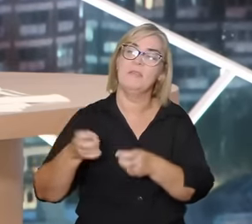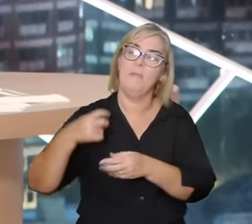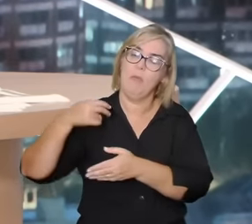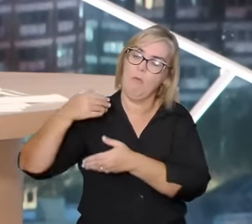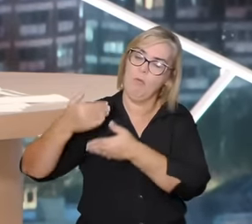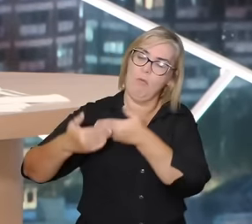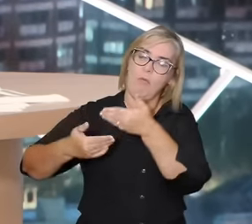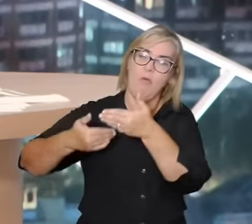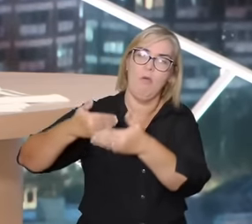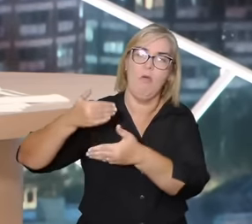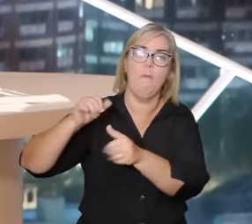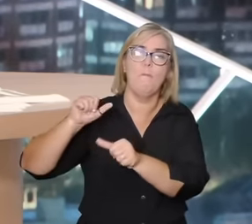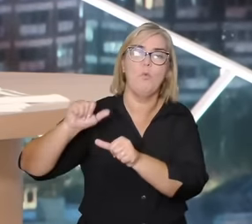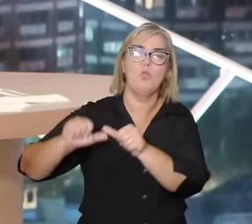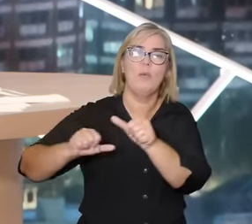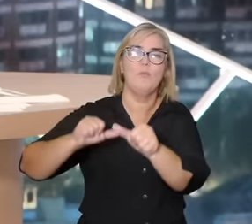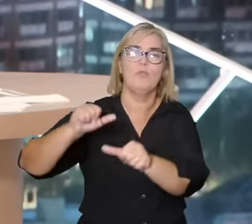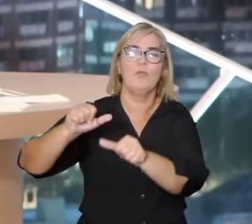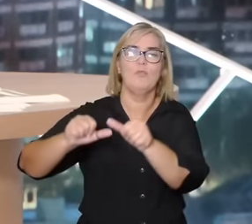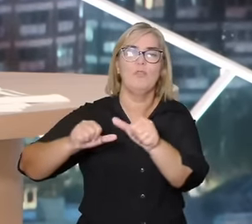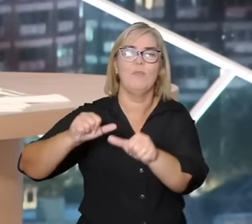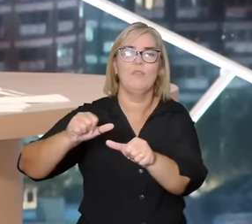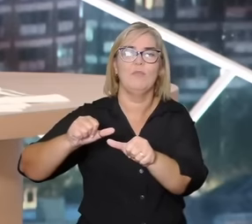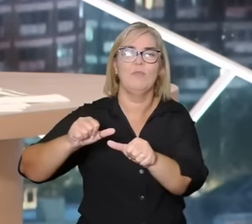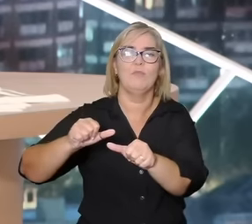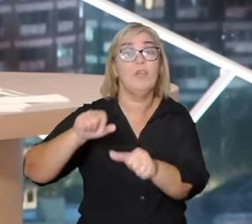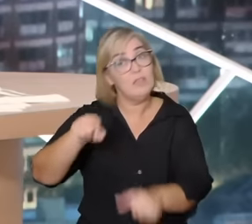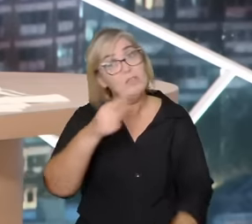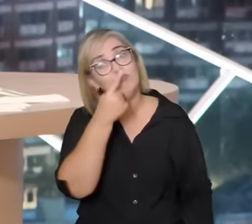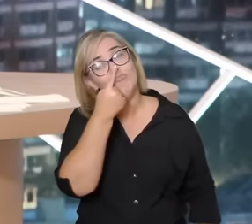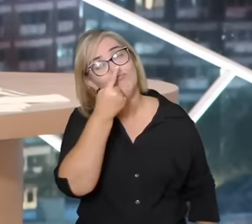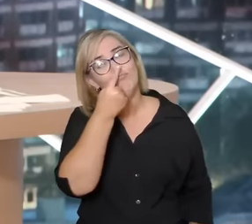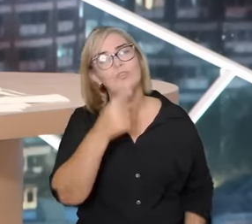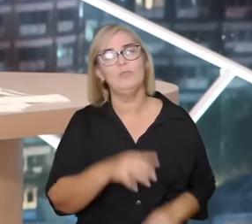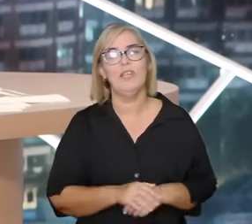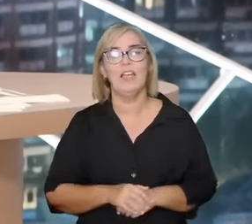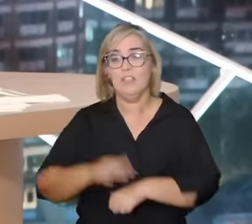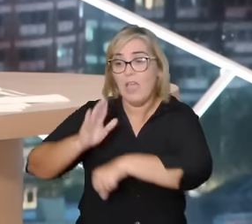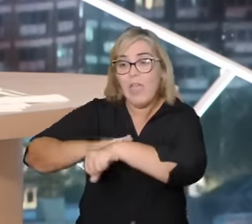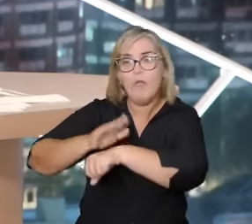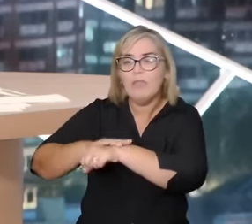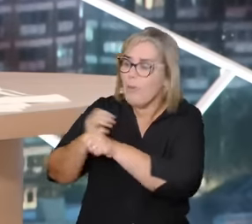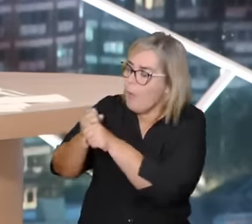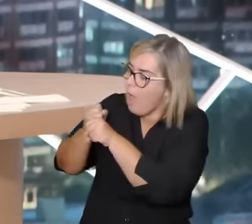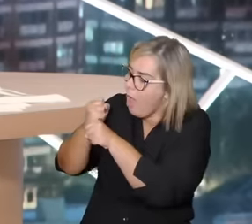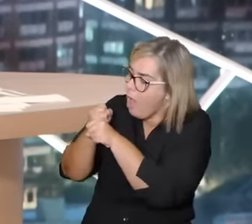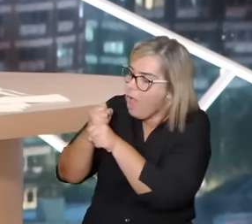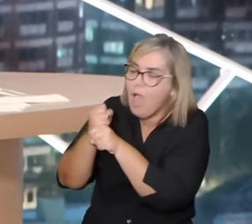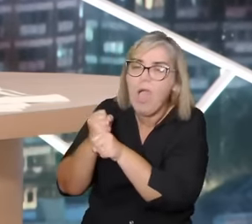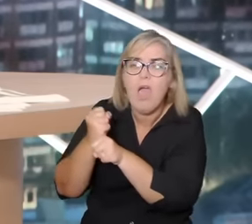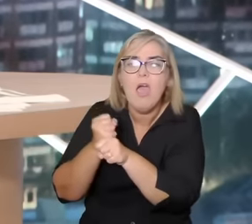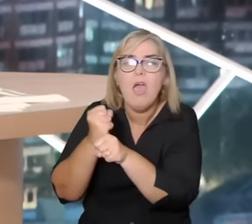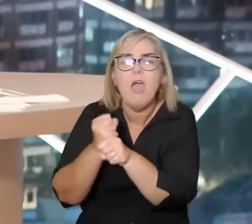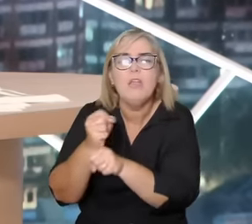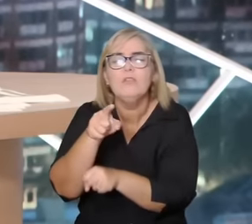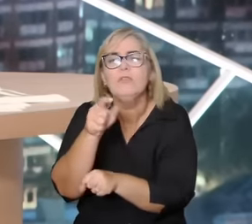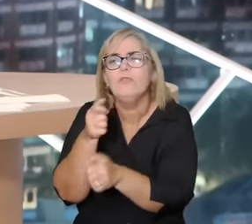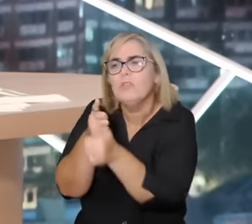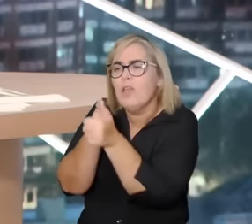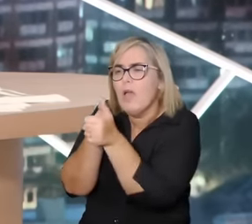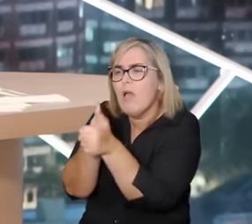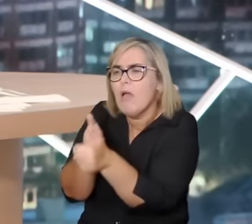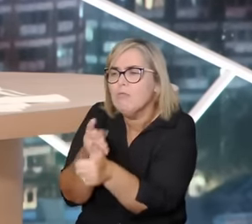tempo para isso esse tempo é intimidade a intimidade é o tempo em que nós somos capazes de